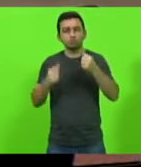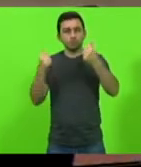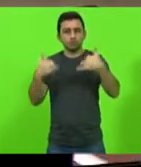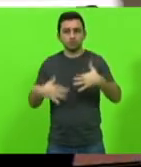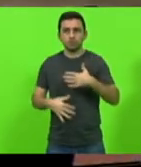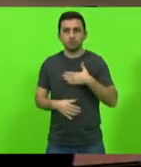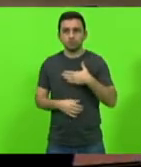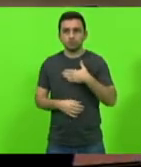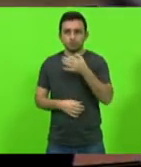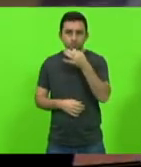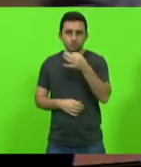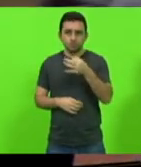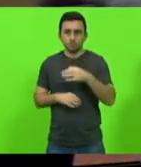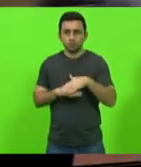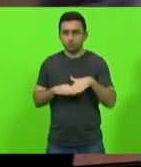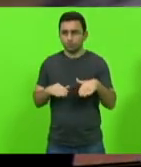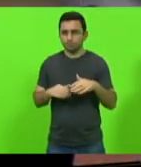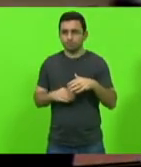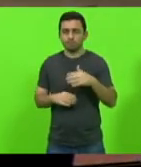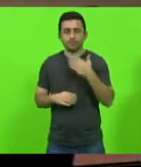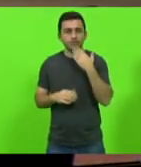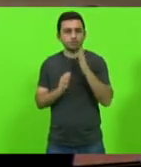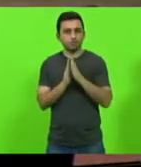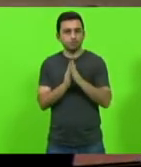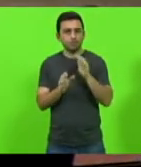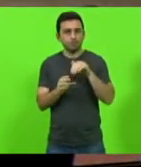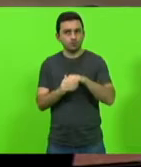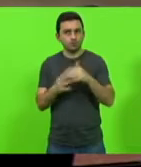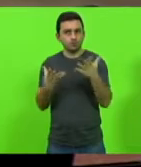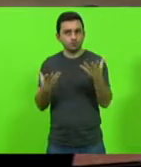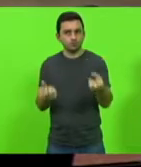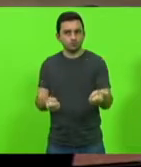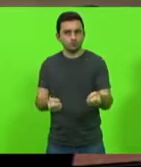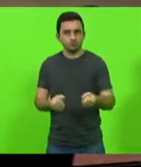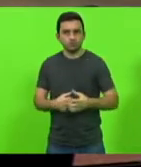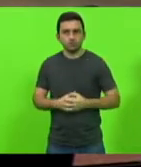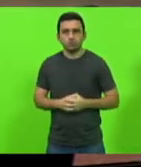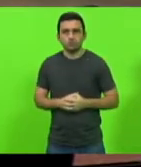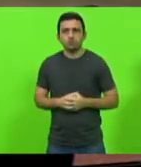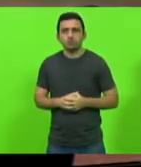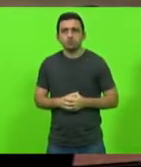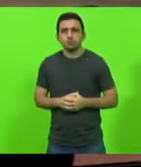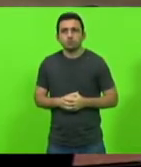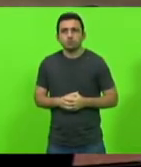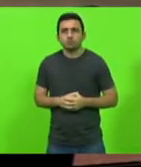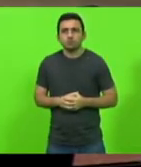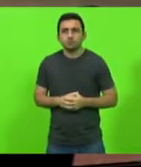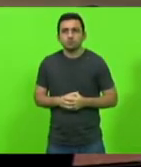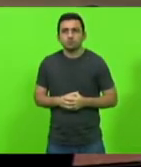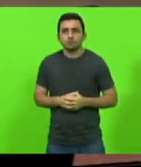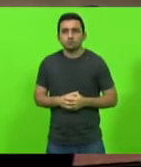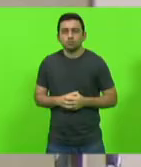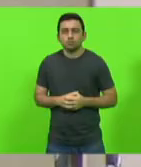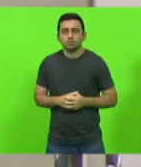senhor presidente o qual peço voto favorável aos nobres colegas deputados e deputados obrigado senhor presidente não havendo mais quem queira